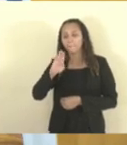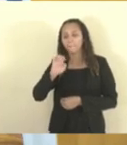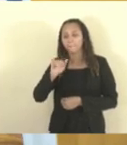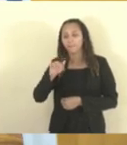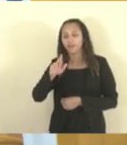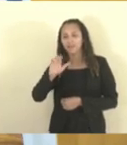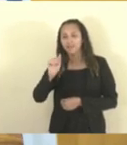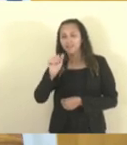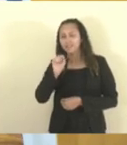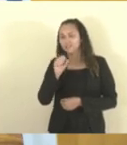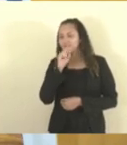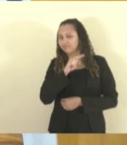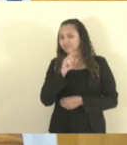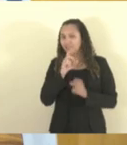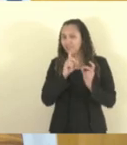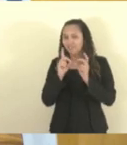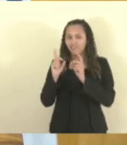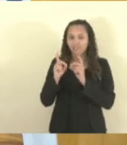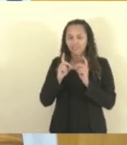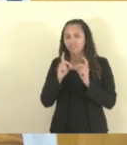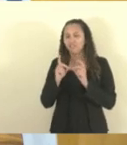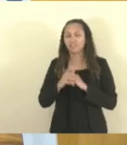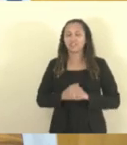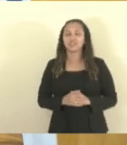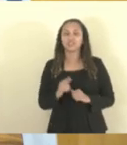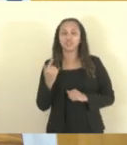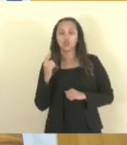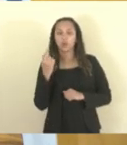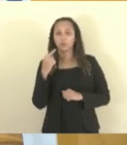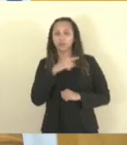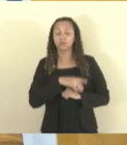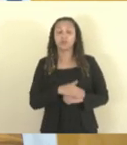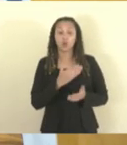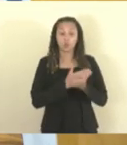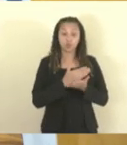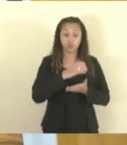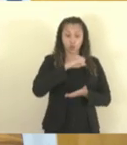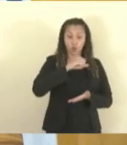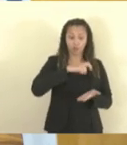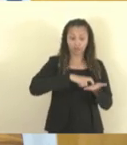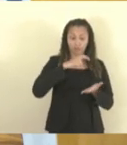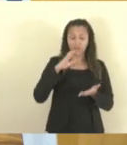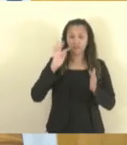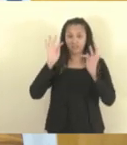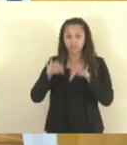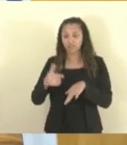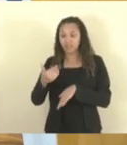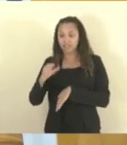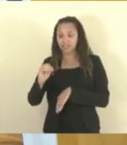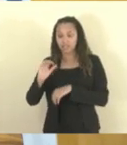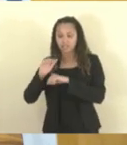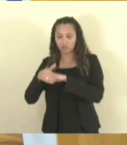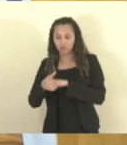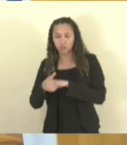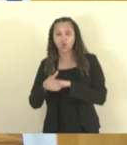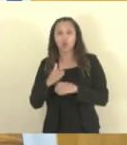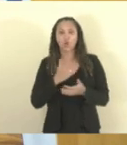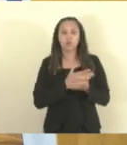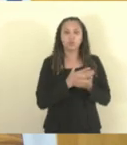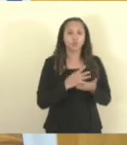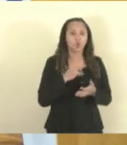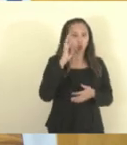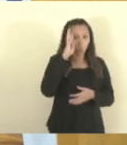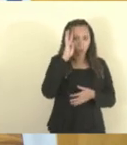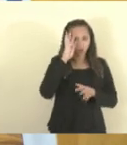Polese. Começa às nove da manhã e encerra às dez da noite. Começou na quarta e terminou no domingo. Foi